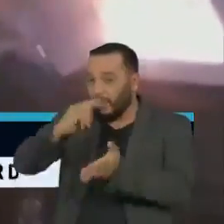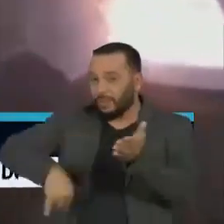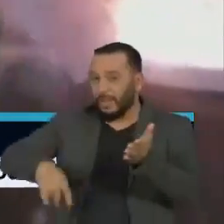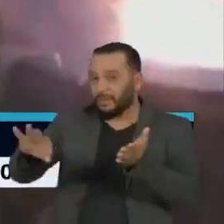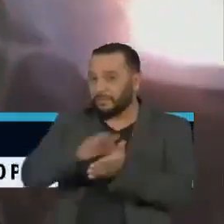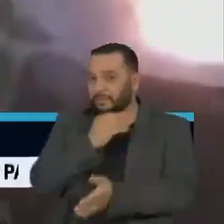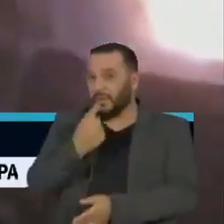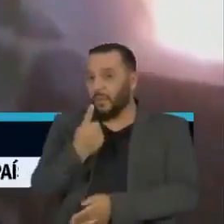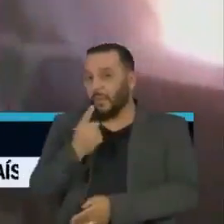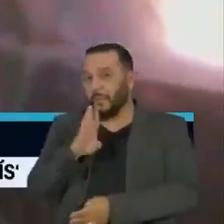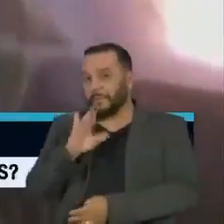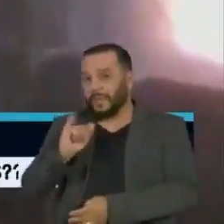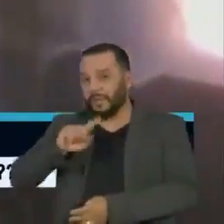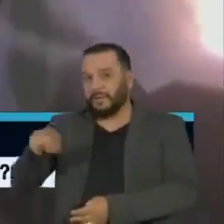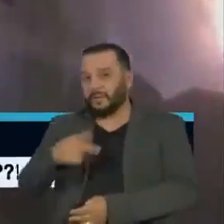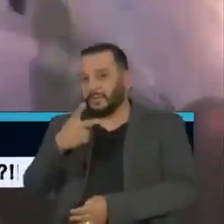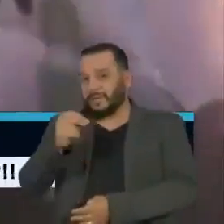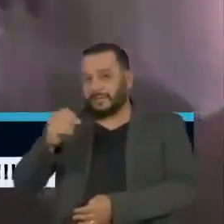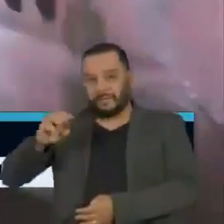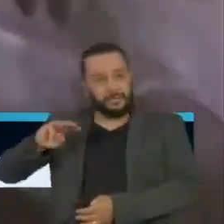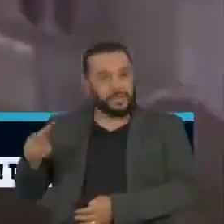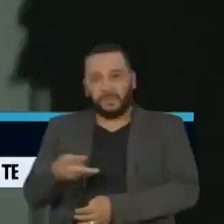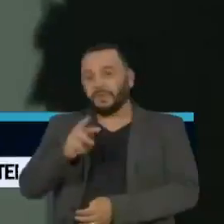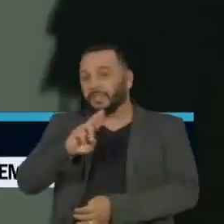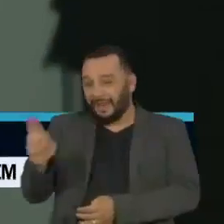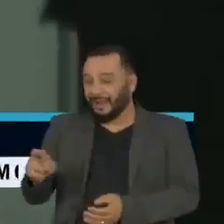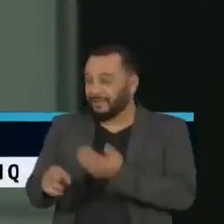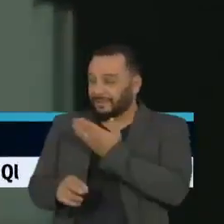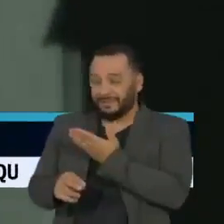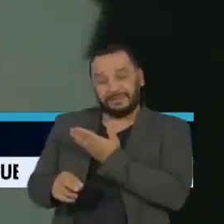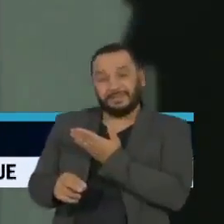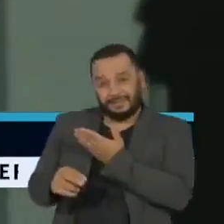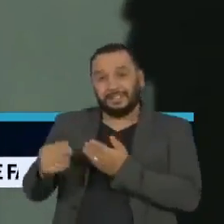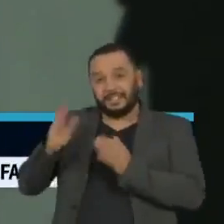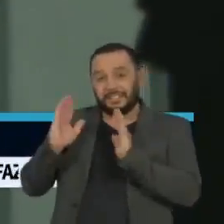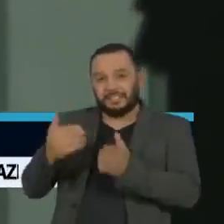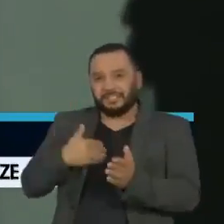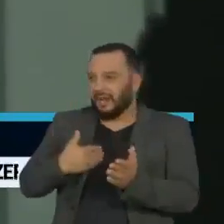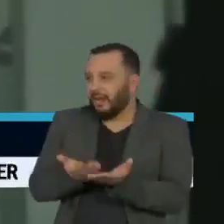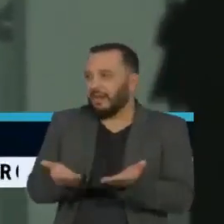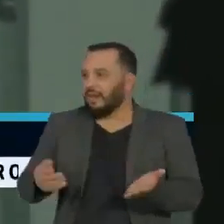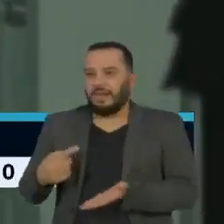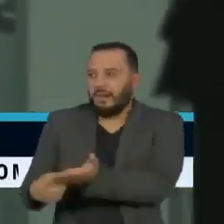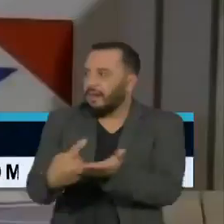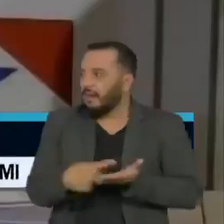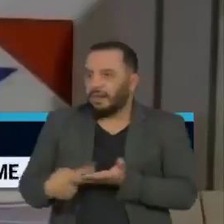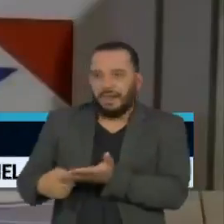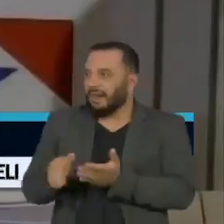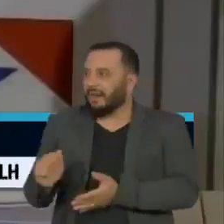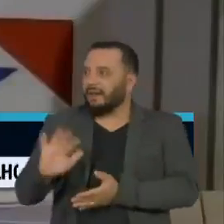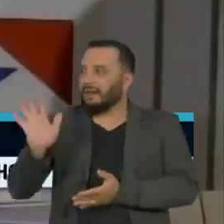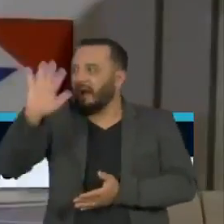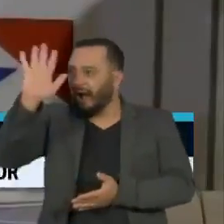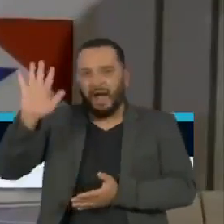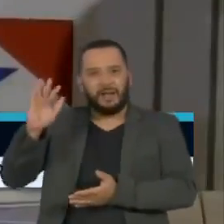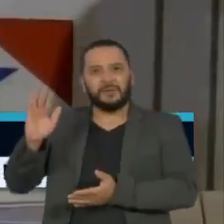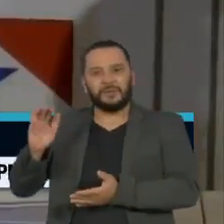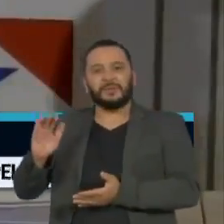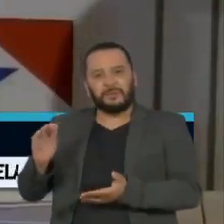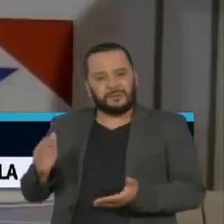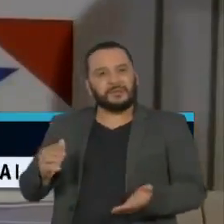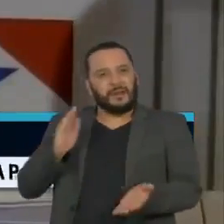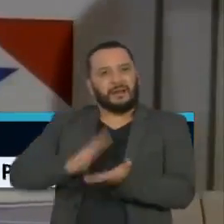somam R 1,2 bilhão teriam sido direcionados, fraudados e superfaturados. A Polícia Federal